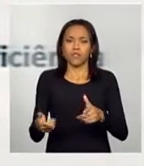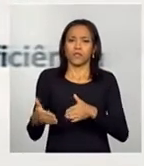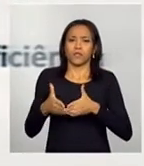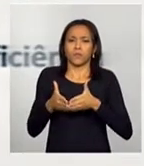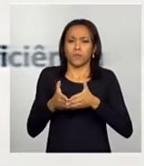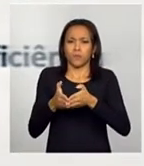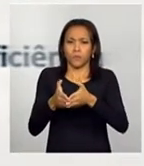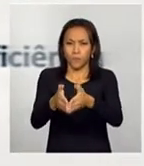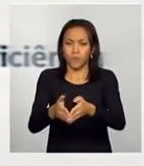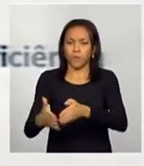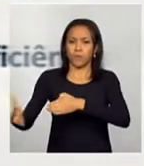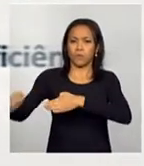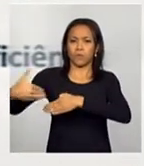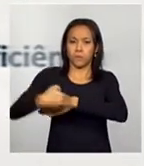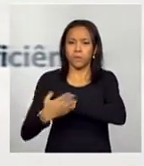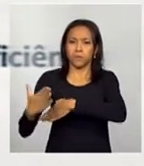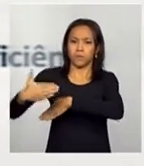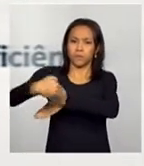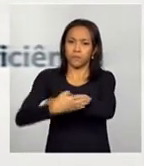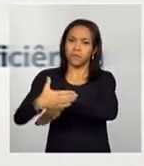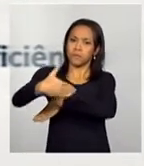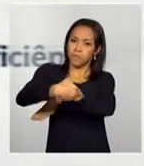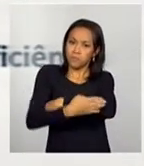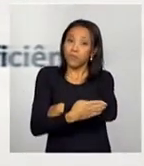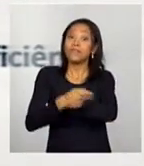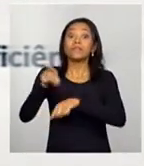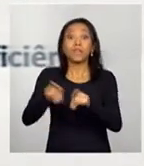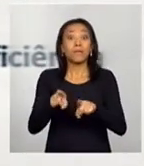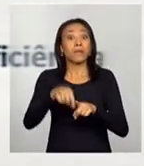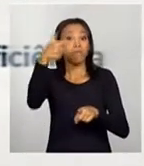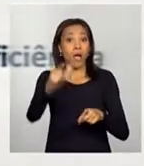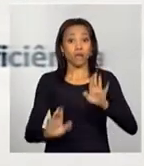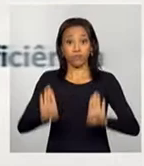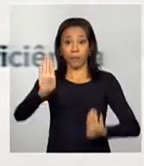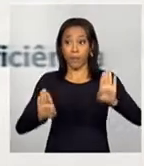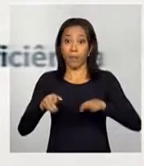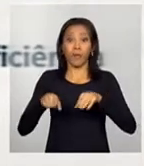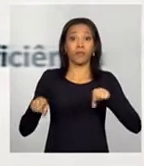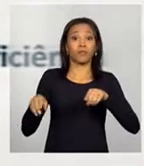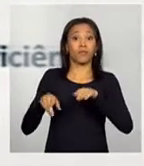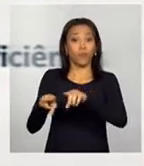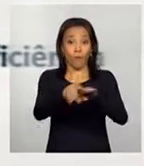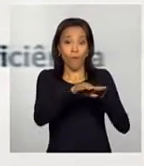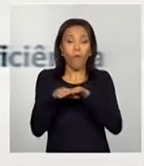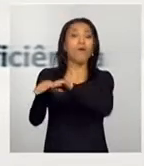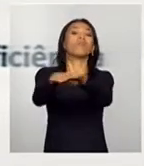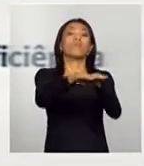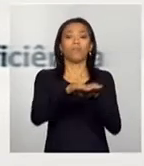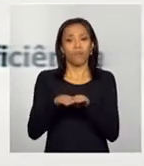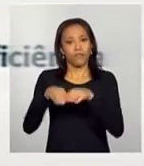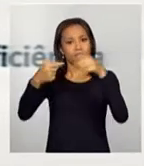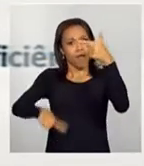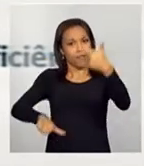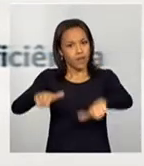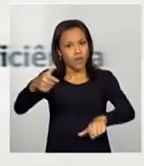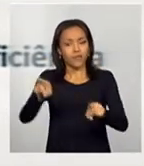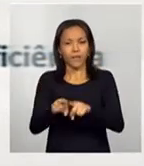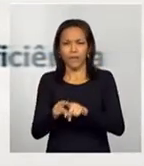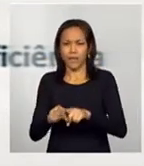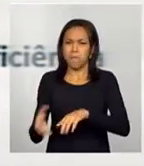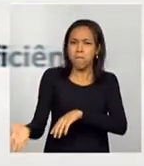cargas. Como também mais concorrência, isso é muito importante, mais concorrência, mais